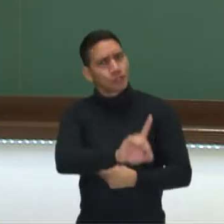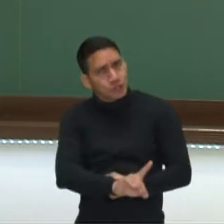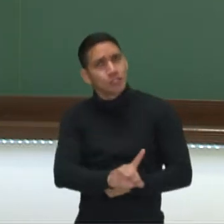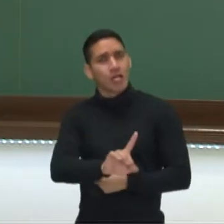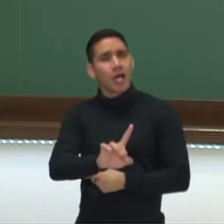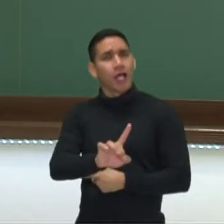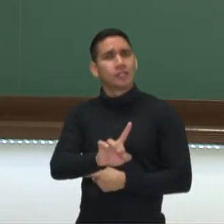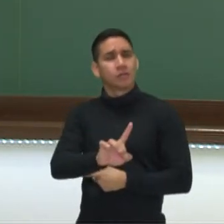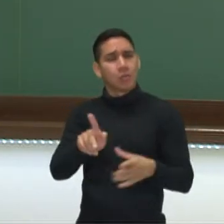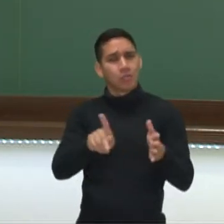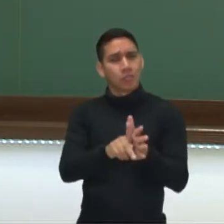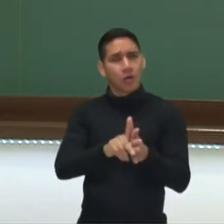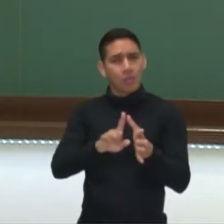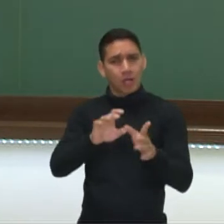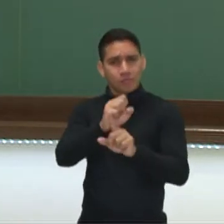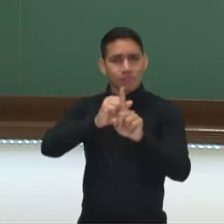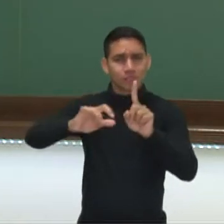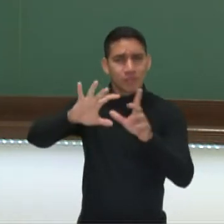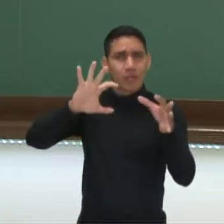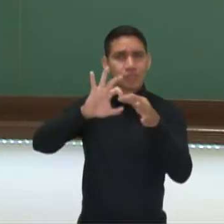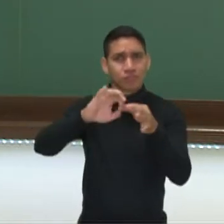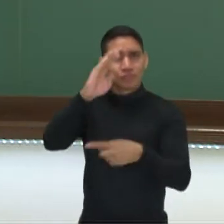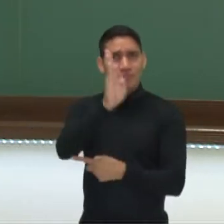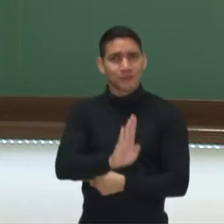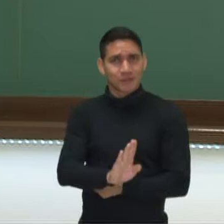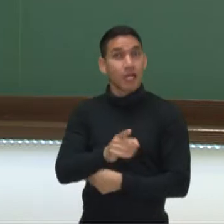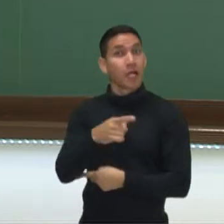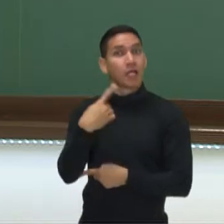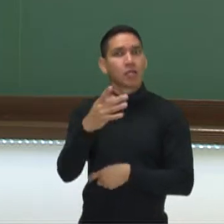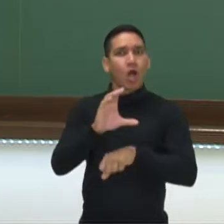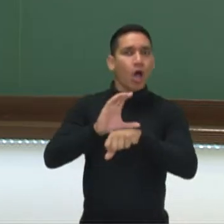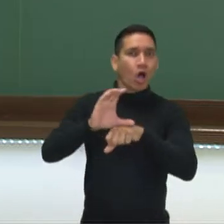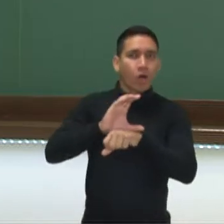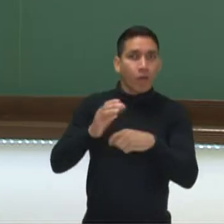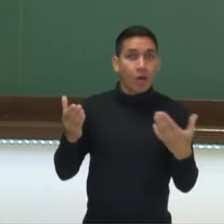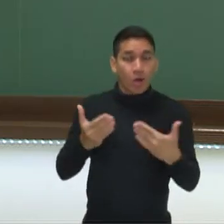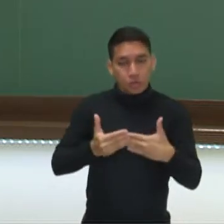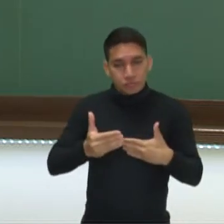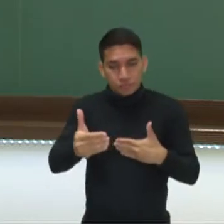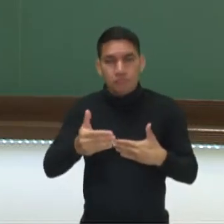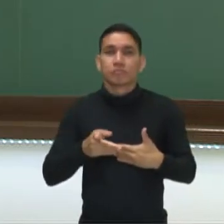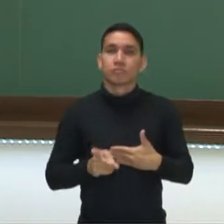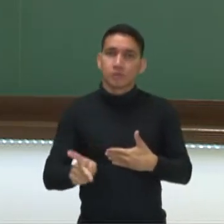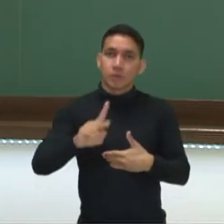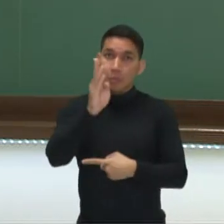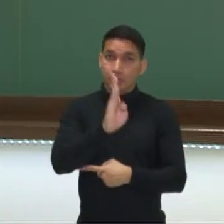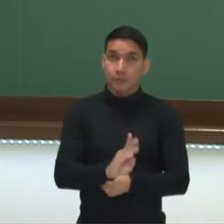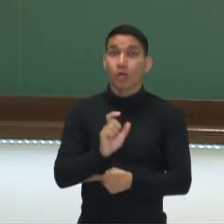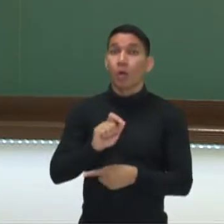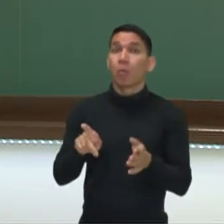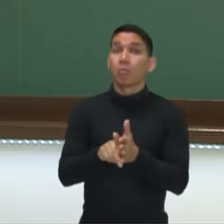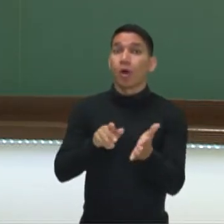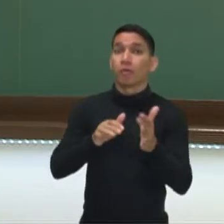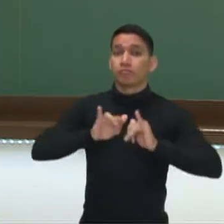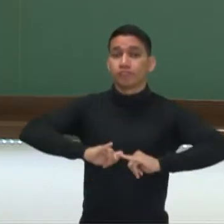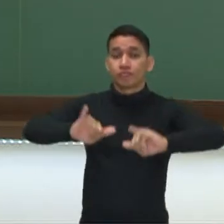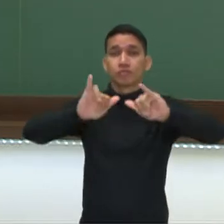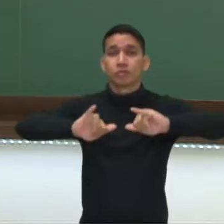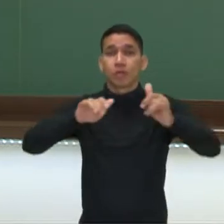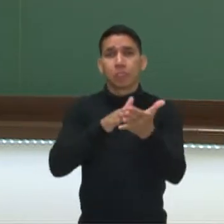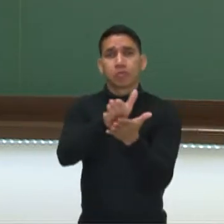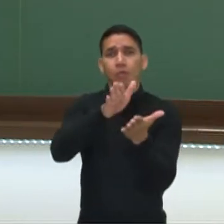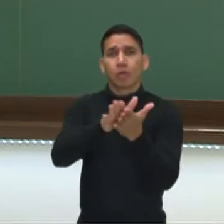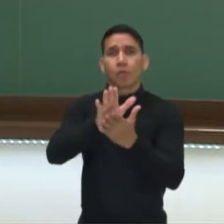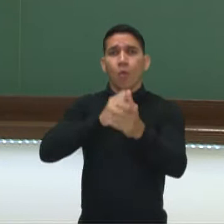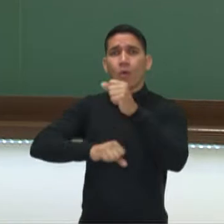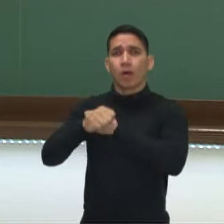nacionalidade. A nossa Constituição Federal, a atual Constituição Federal do Brasil, ela foi promulgada no ano de